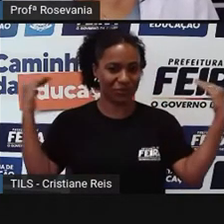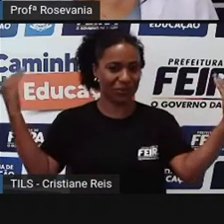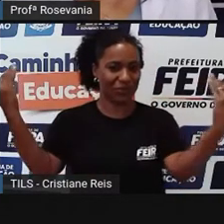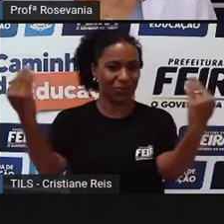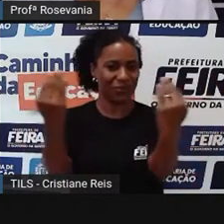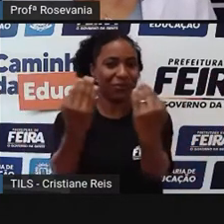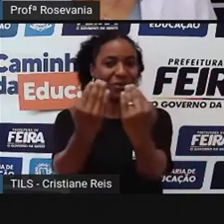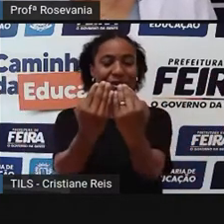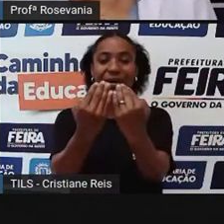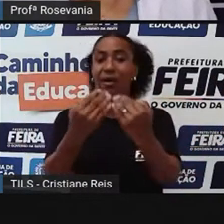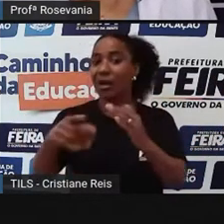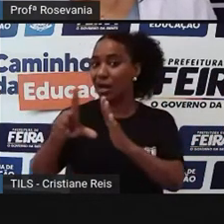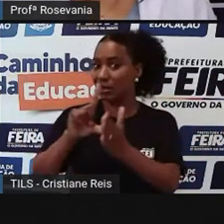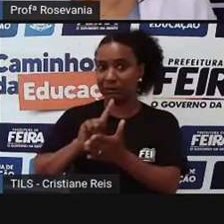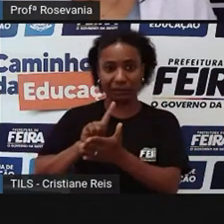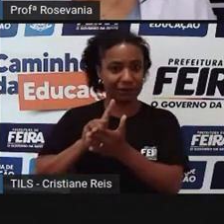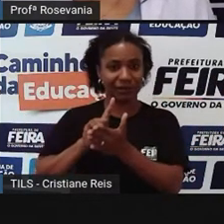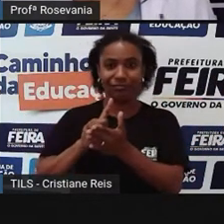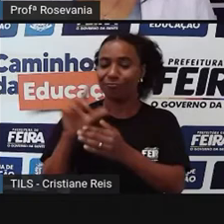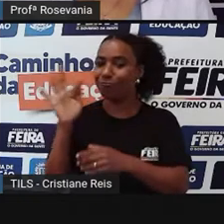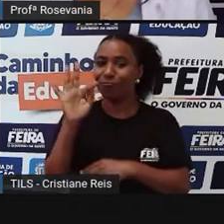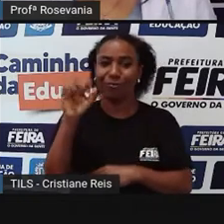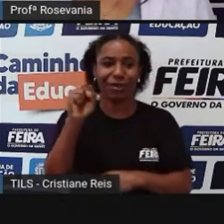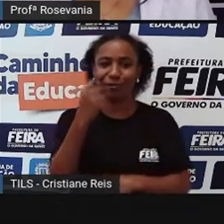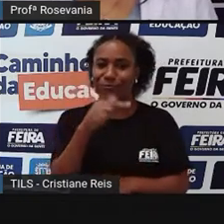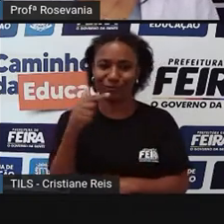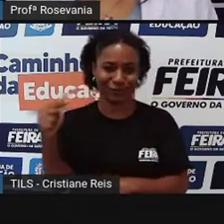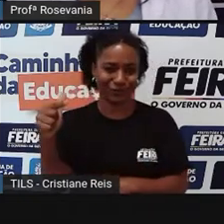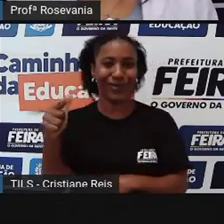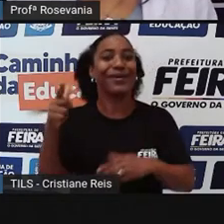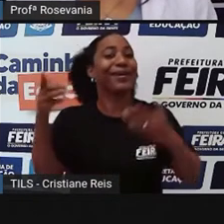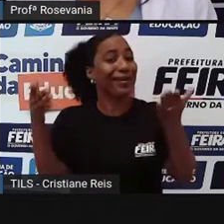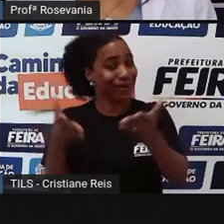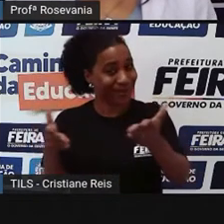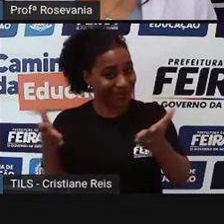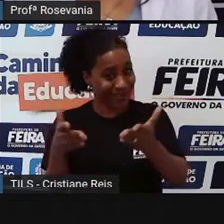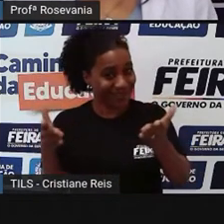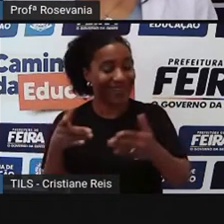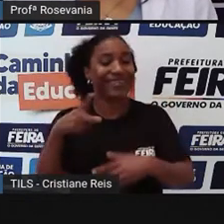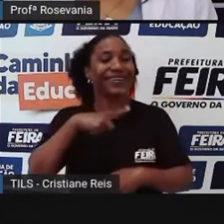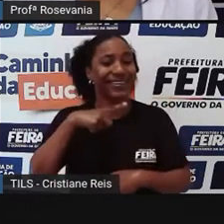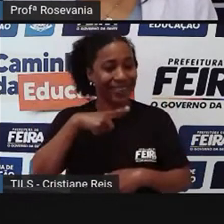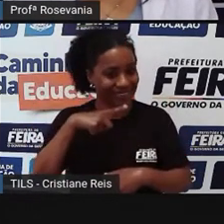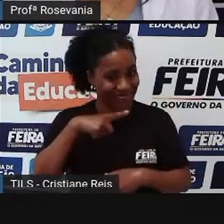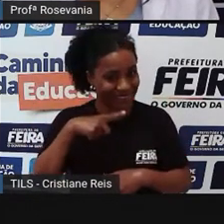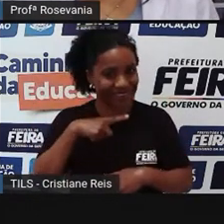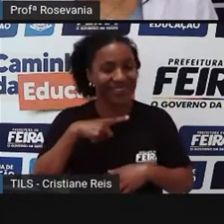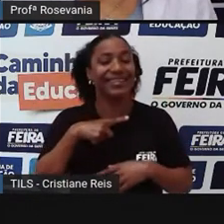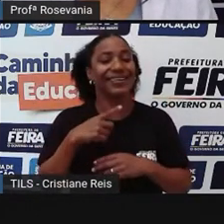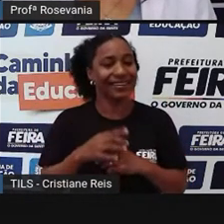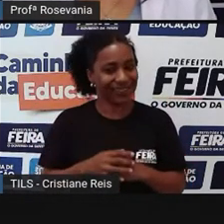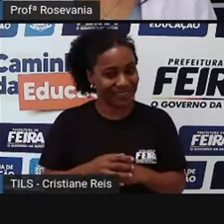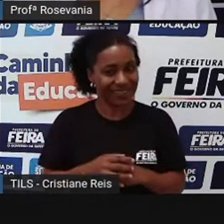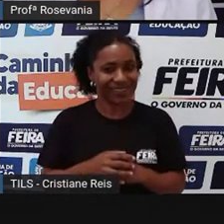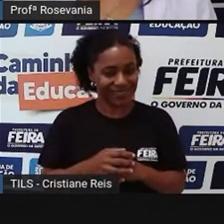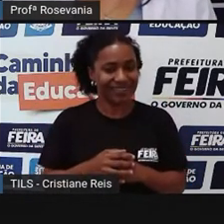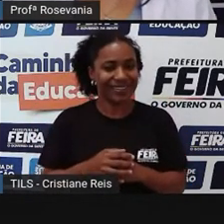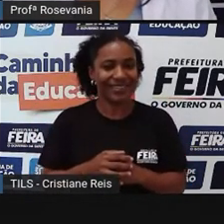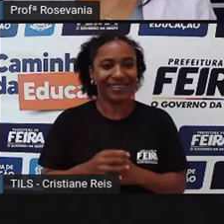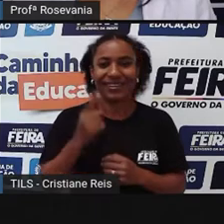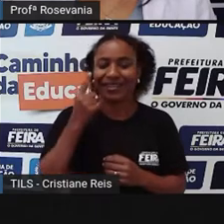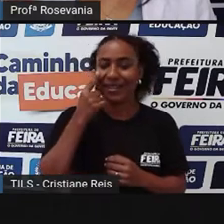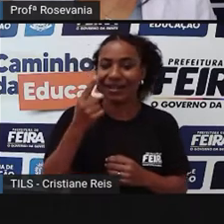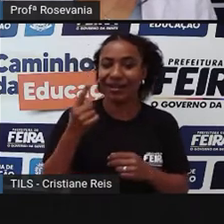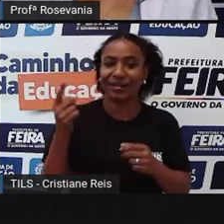nossa cidade e que agora passou a ser. Antes a gente tinha mesmo aquela construção, né,